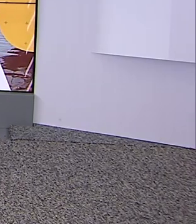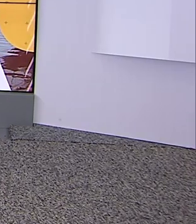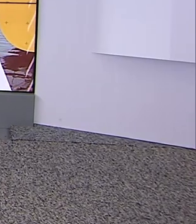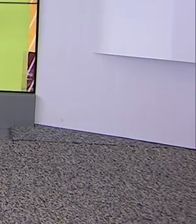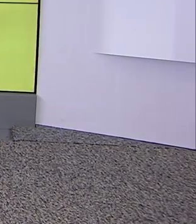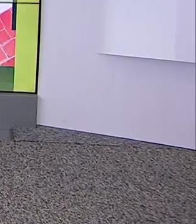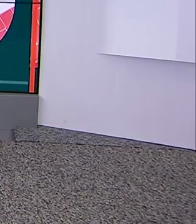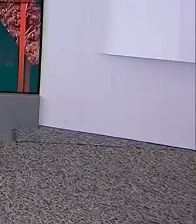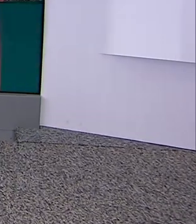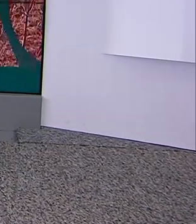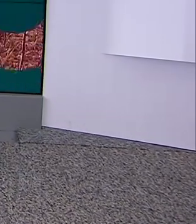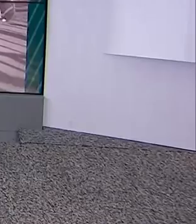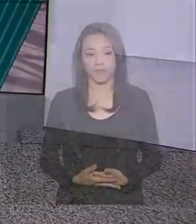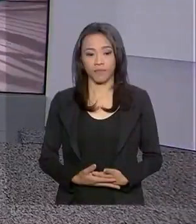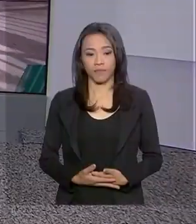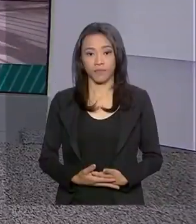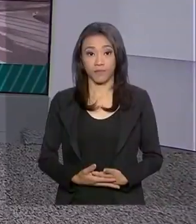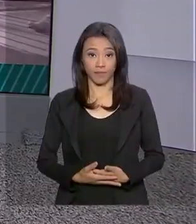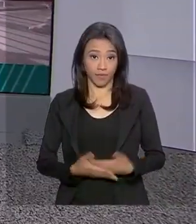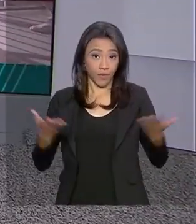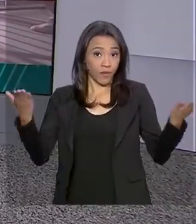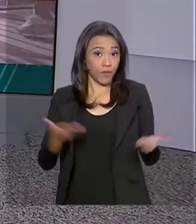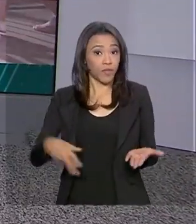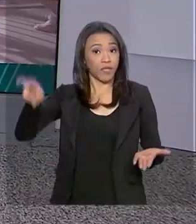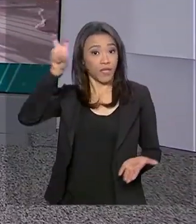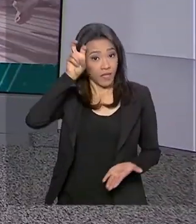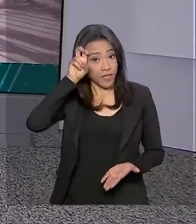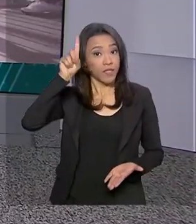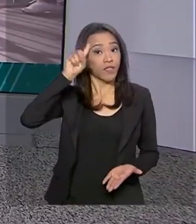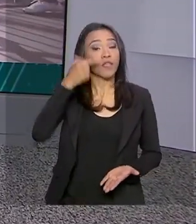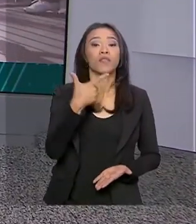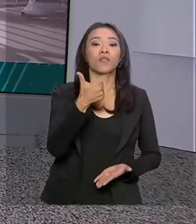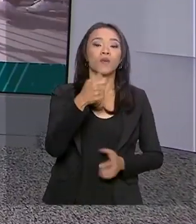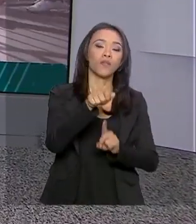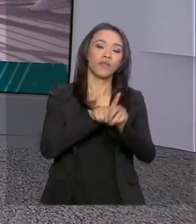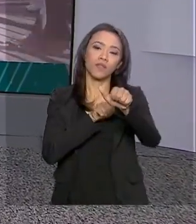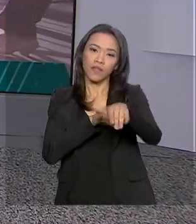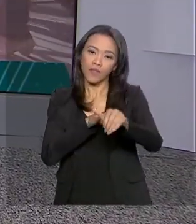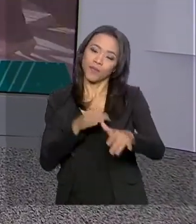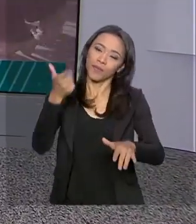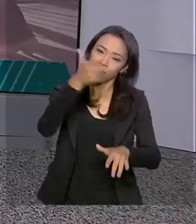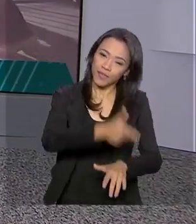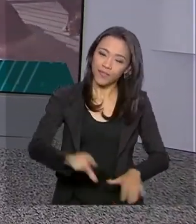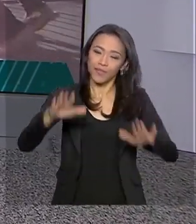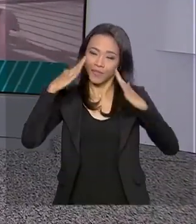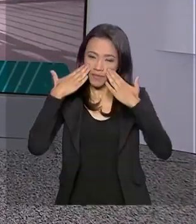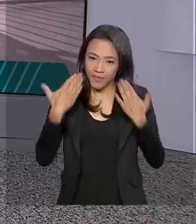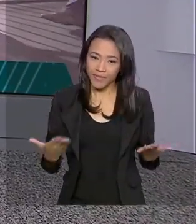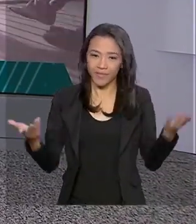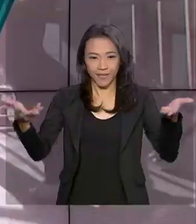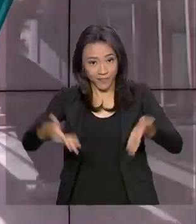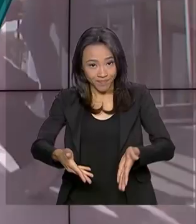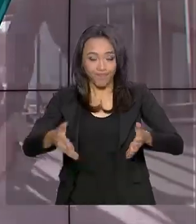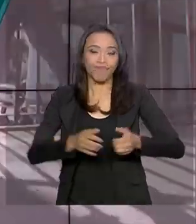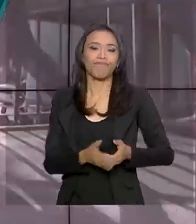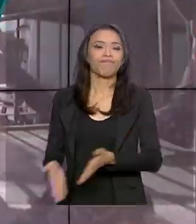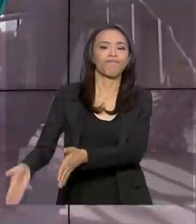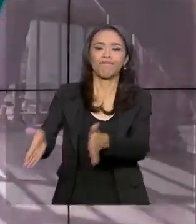Olá, bom dia pra você. Hoje é quinta-feira, 12 de setembro. Começa agora mais uma edição do Brasil em Dia.